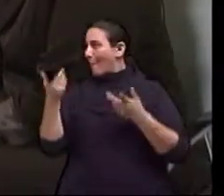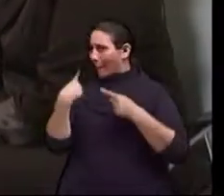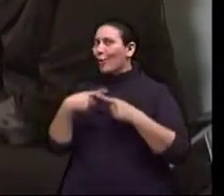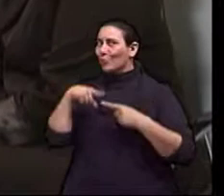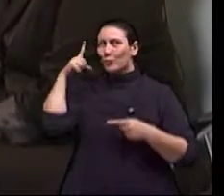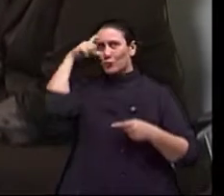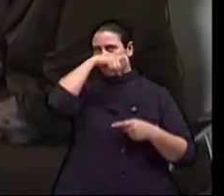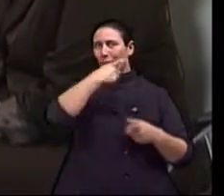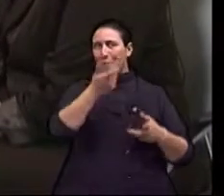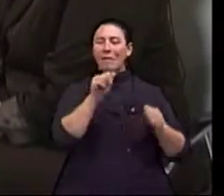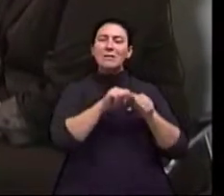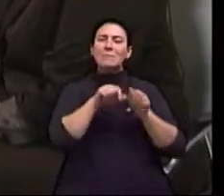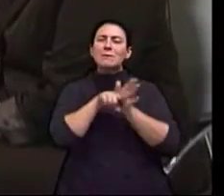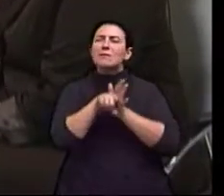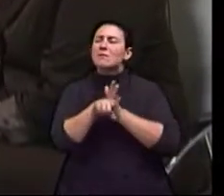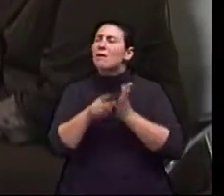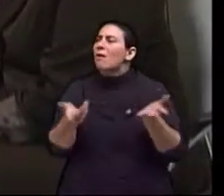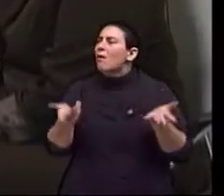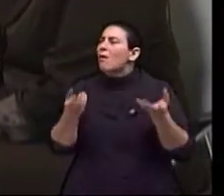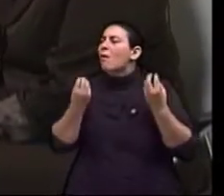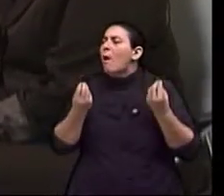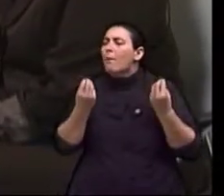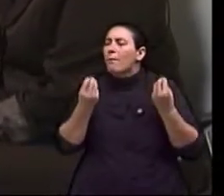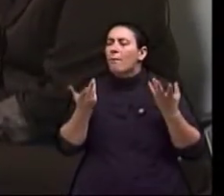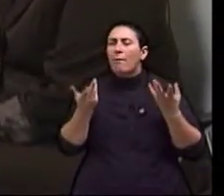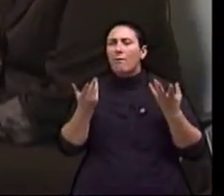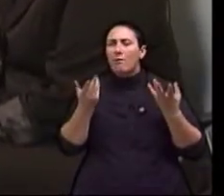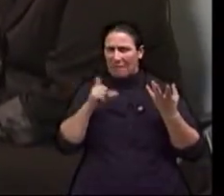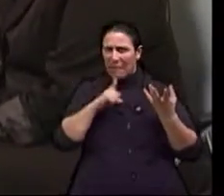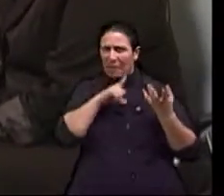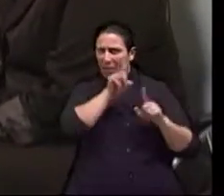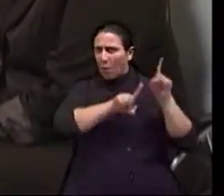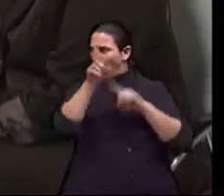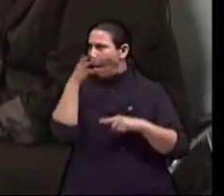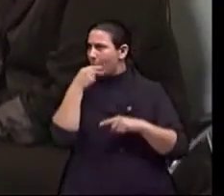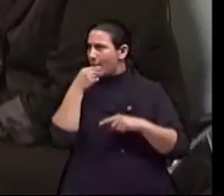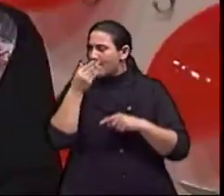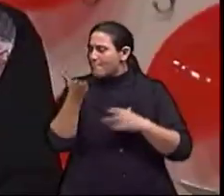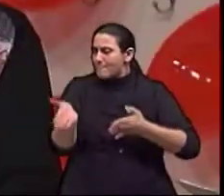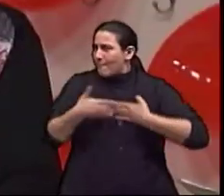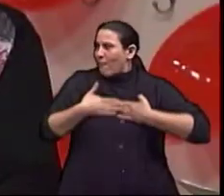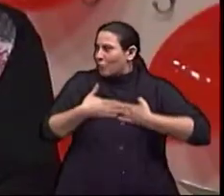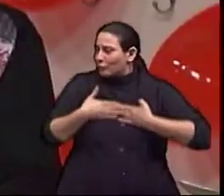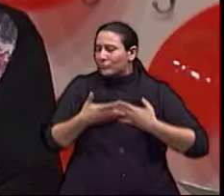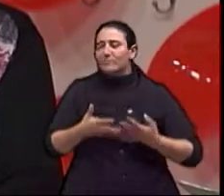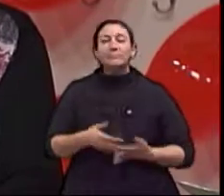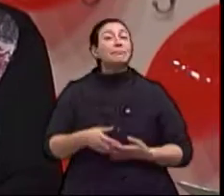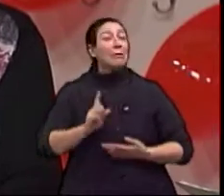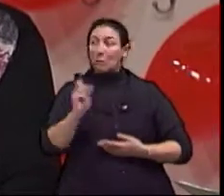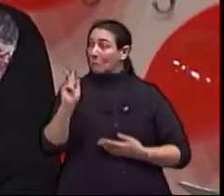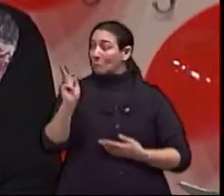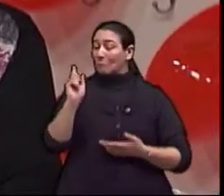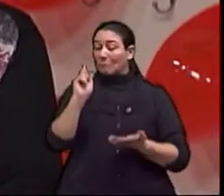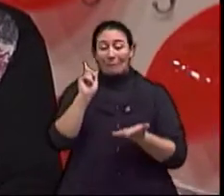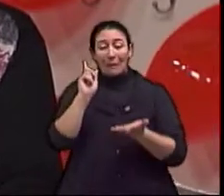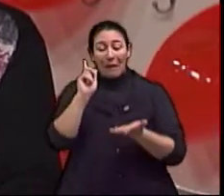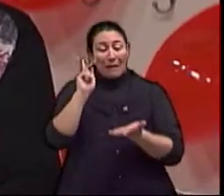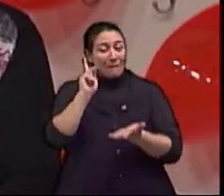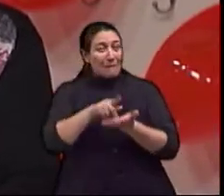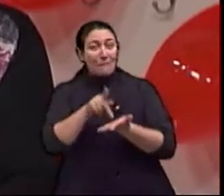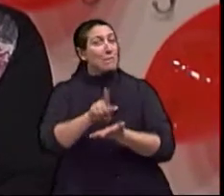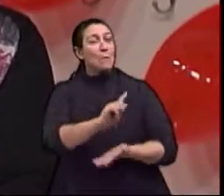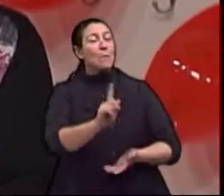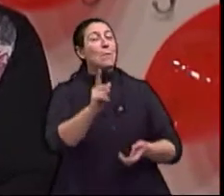Para se tornar uma pesquisa científica. Houve uma certa reserva de alguns homens? Não. O que a gente percebeu foi justamente o contrário, assim. Uma